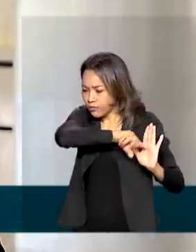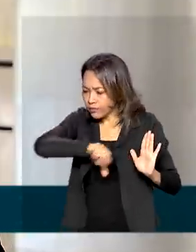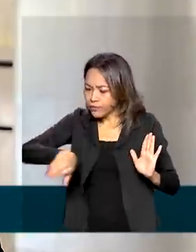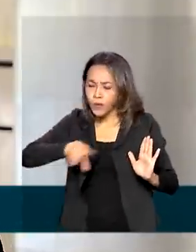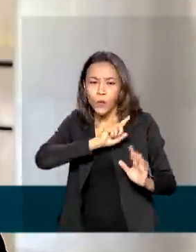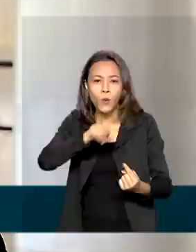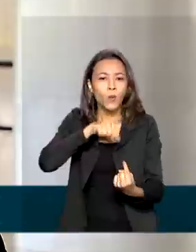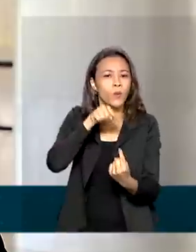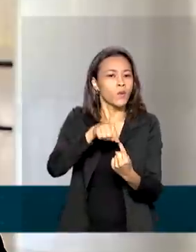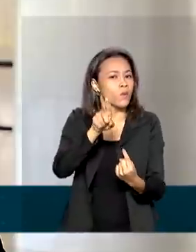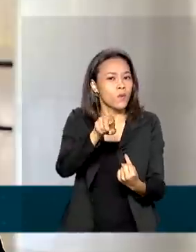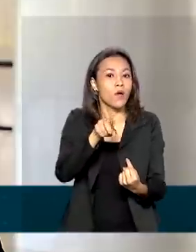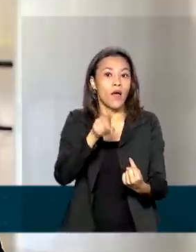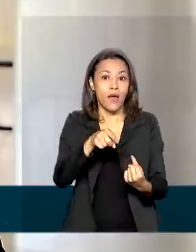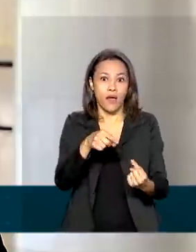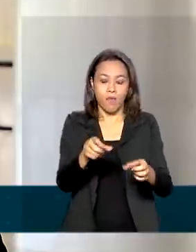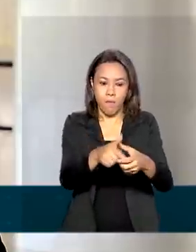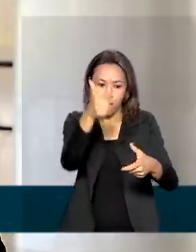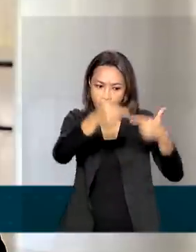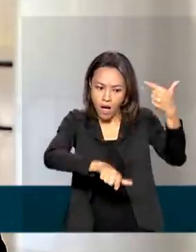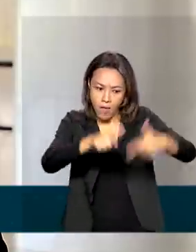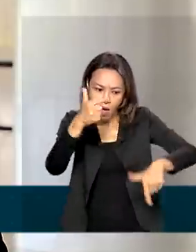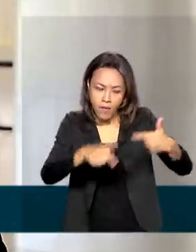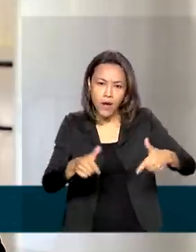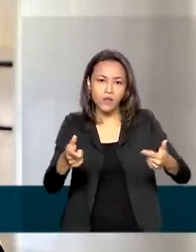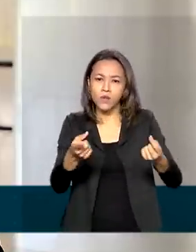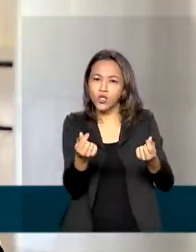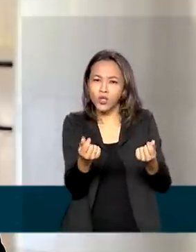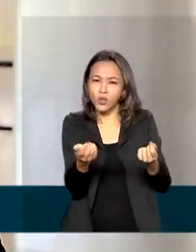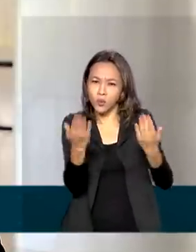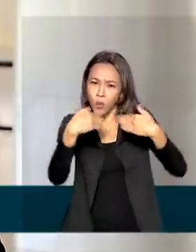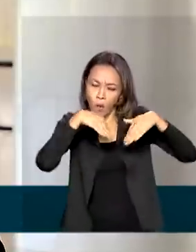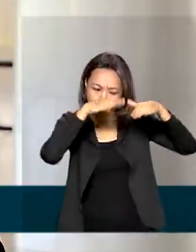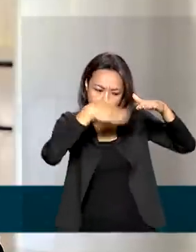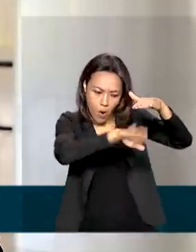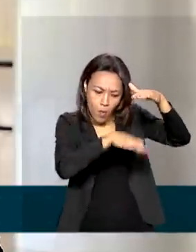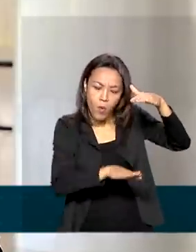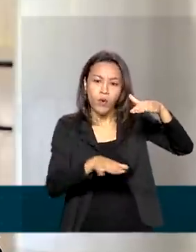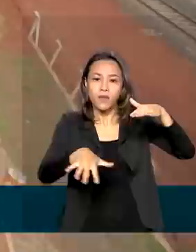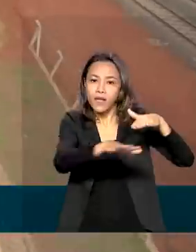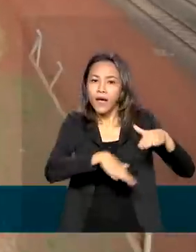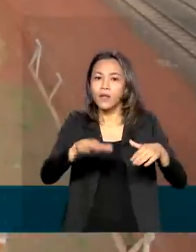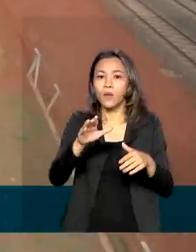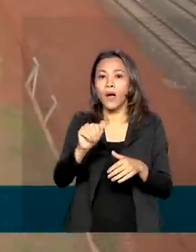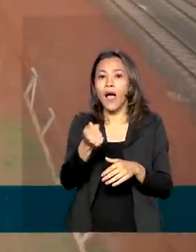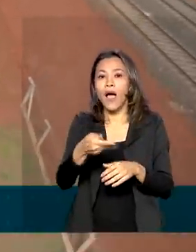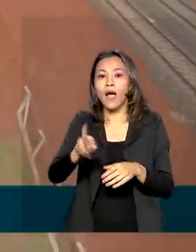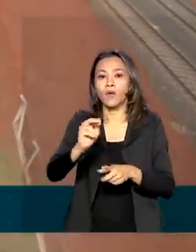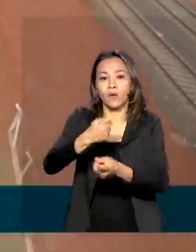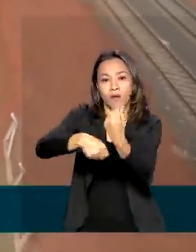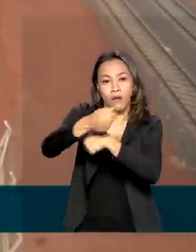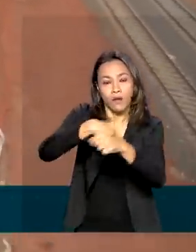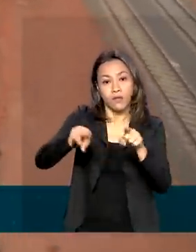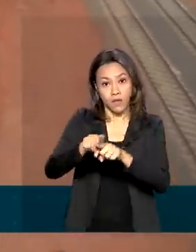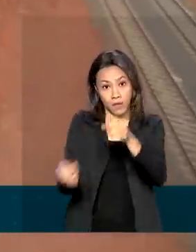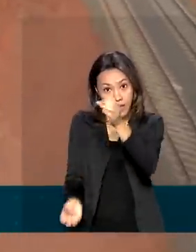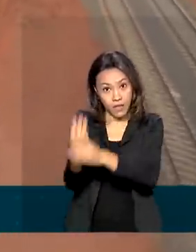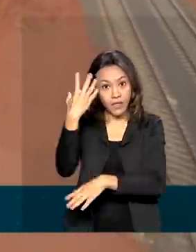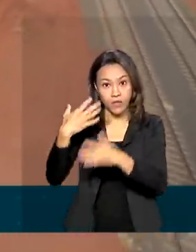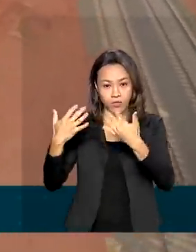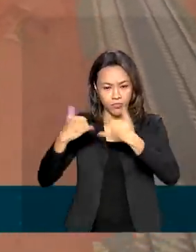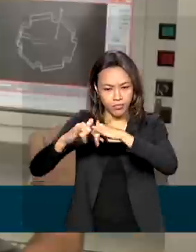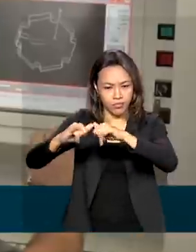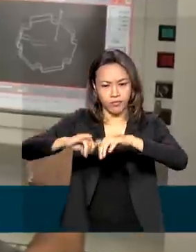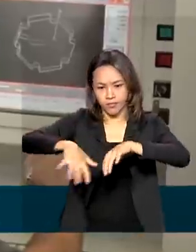aumento da capacidade de armazenagem de produtos do agronegócio e geração de energia. Para beneficiar um número maior de